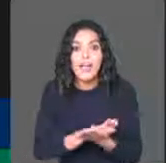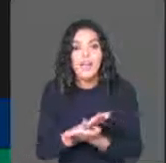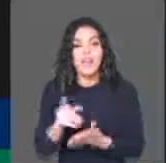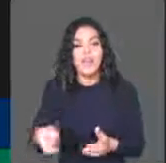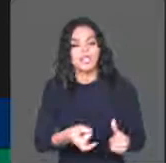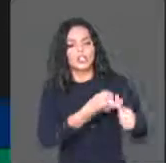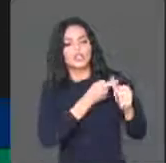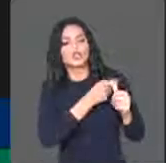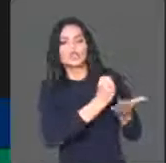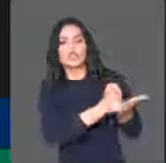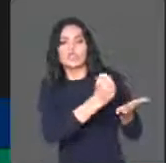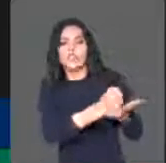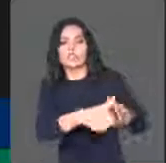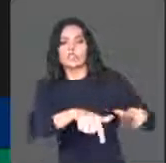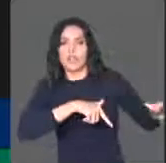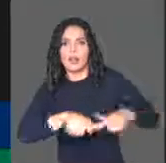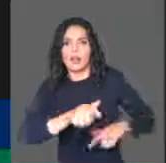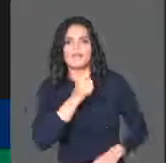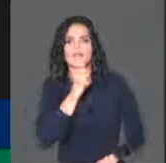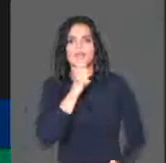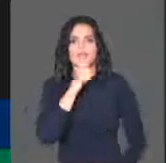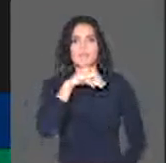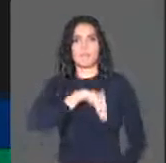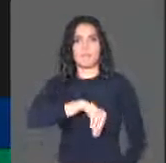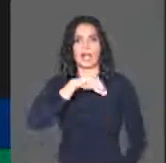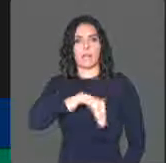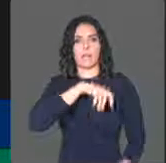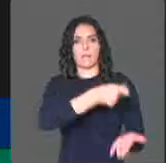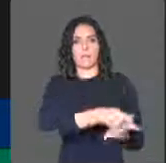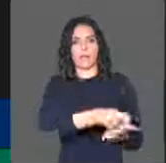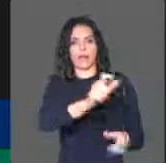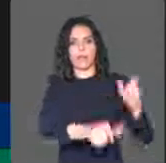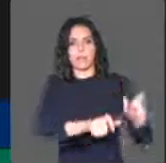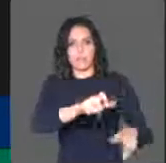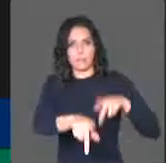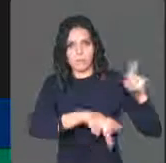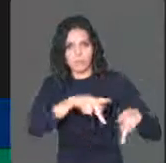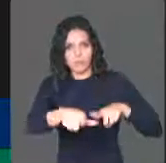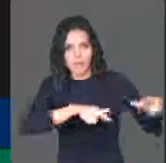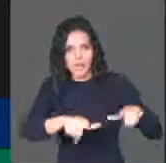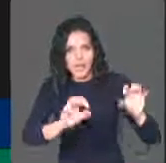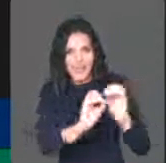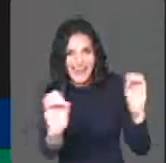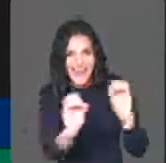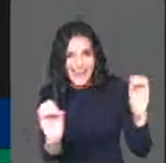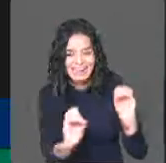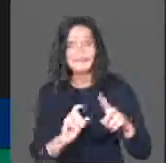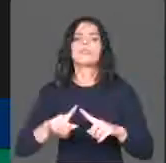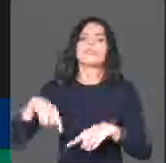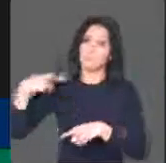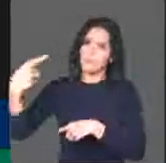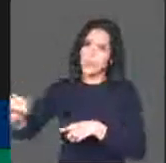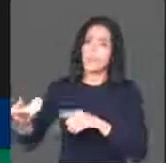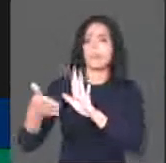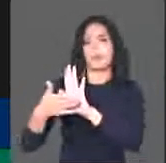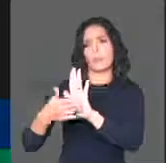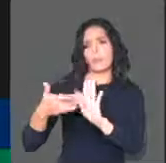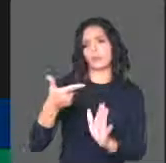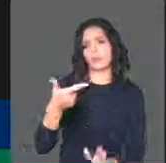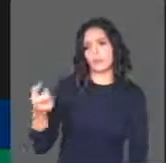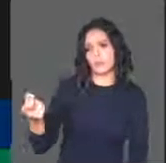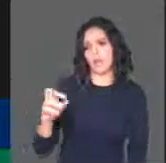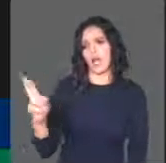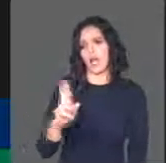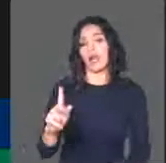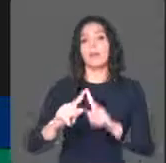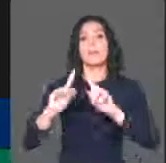contrato de trabalho sem pagamento para os trabalhadores brasileiros, depois que foram os 200 reais. Só que em um